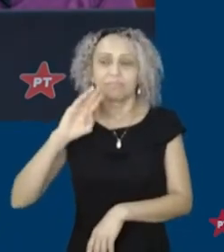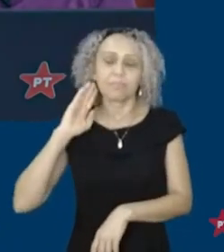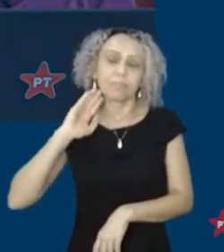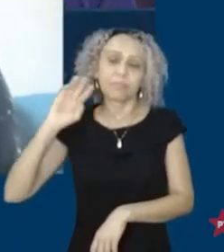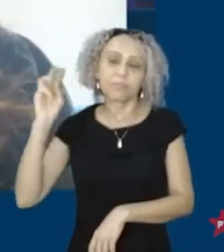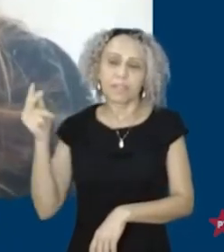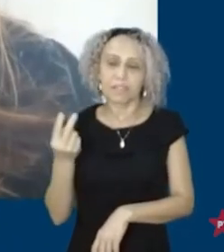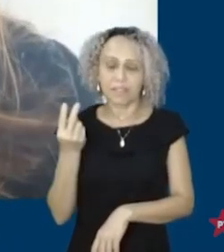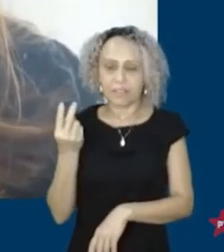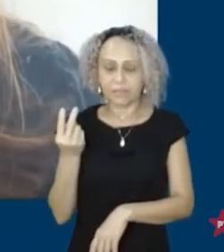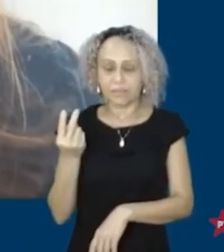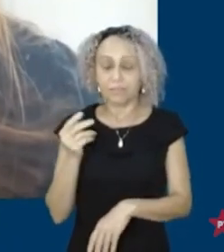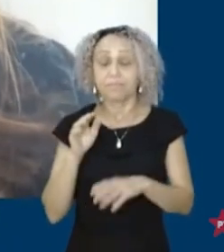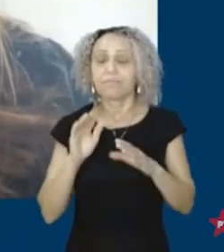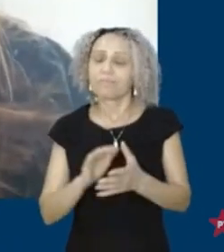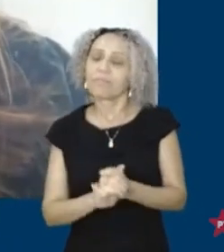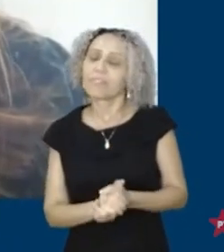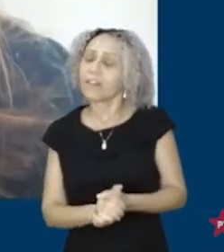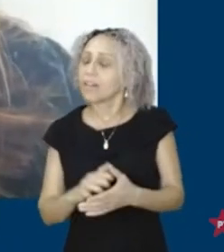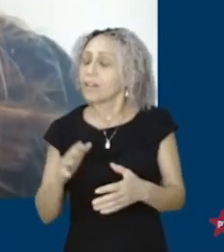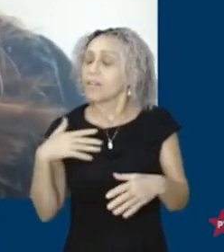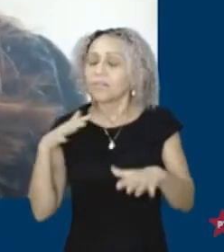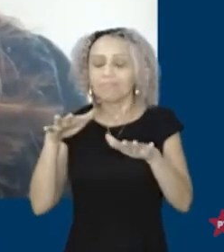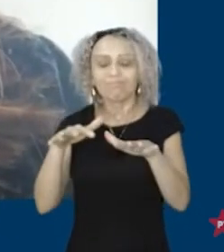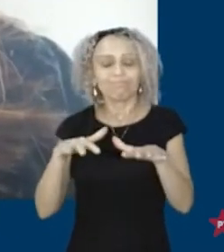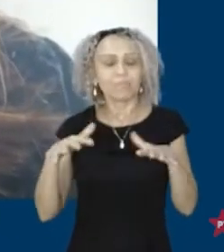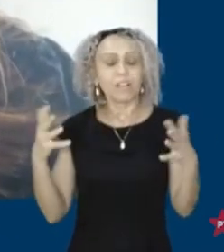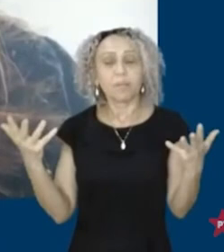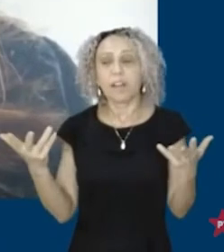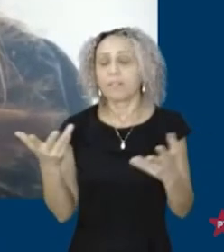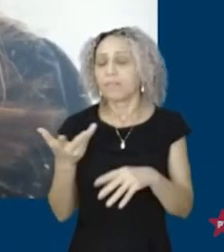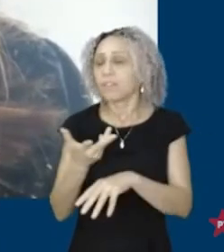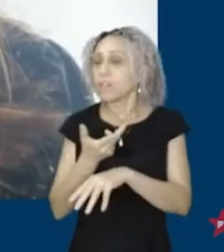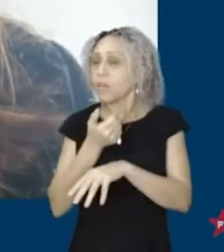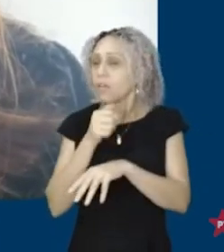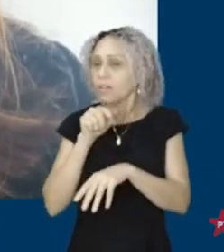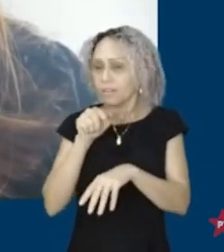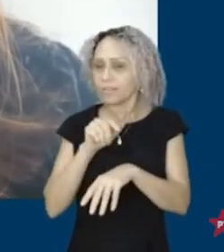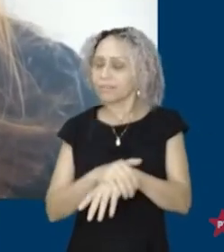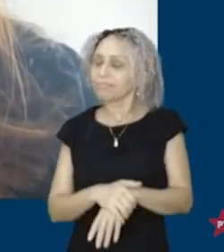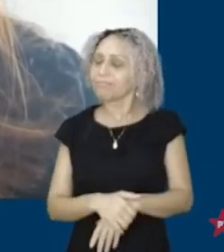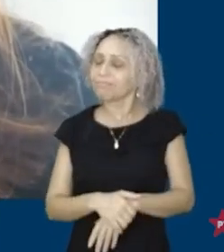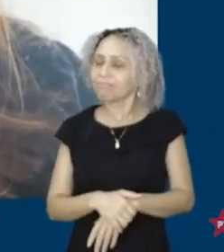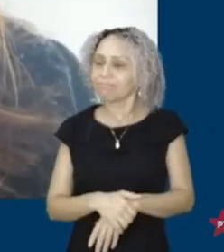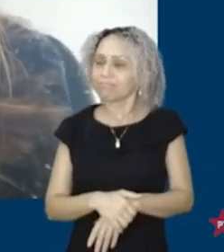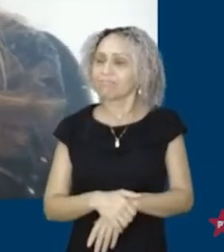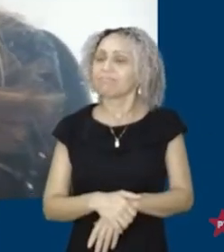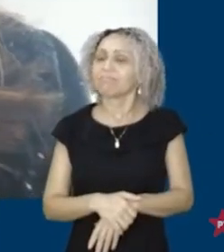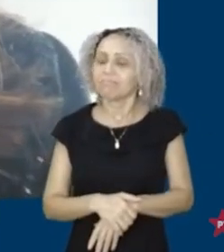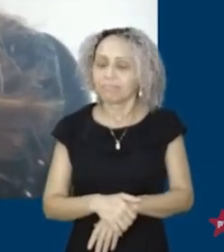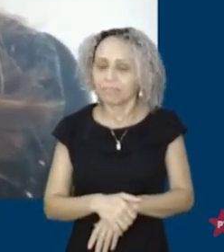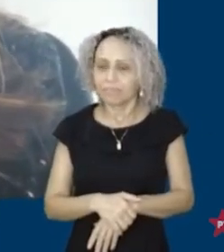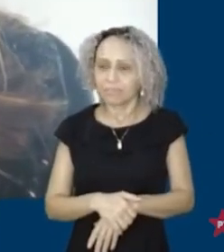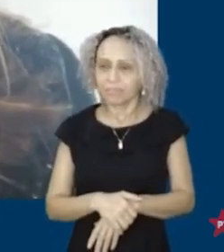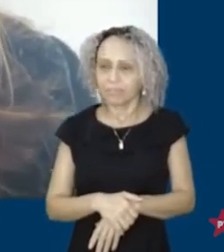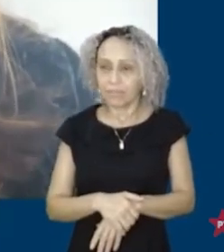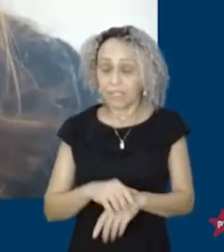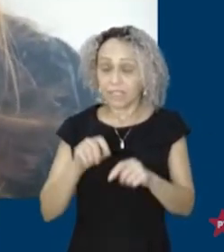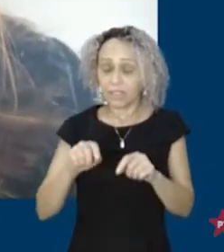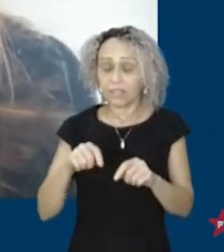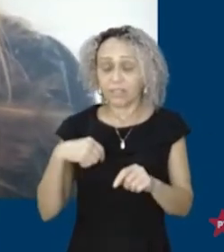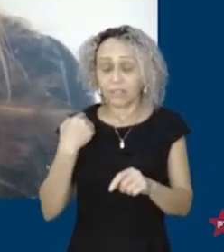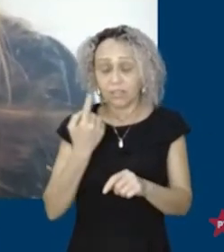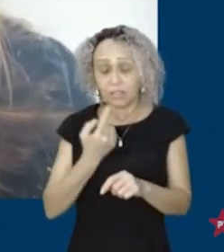nos governos de Patrus, de Célio de Castro e de Fernando Pimentel. Então, nós temos um legado grande a